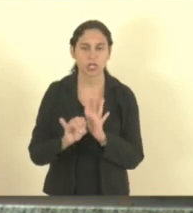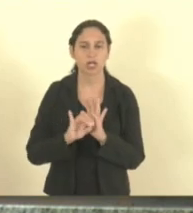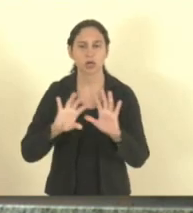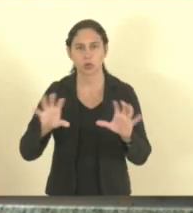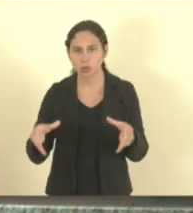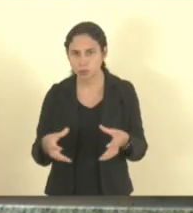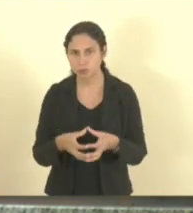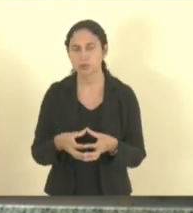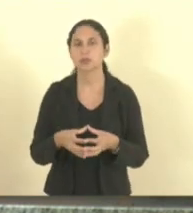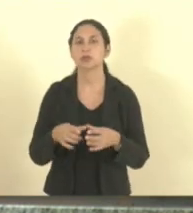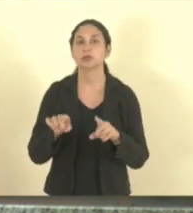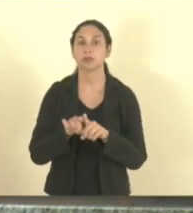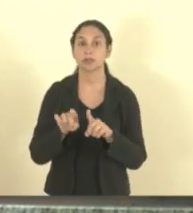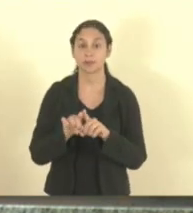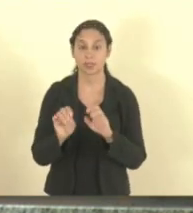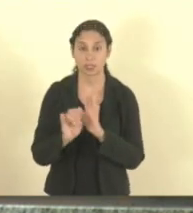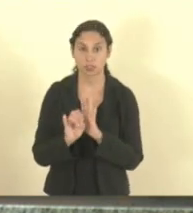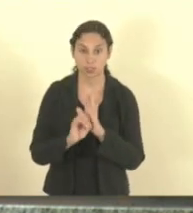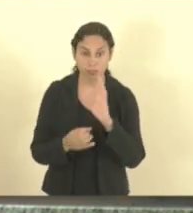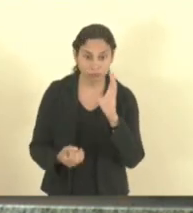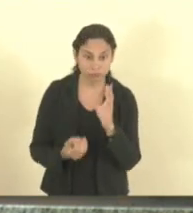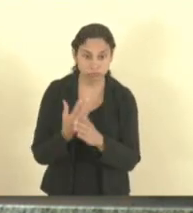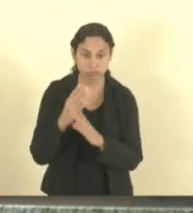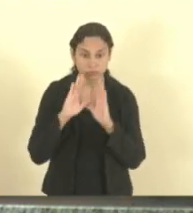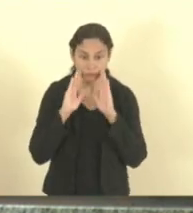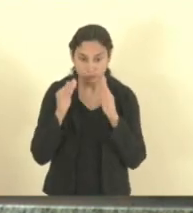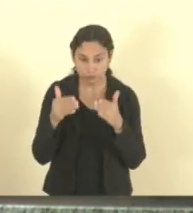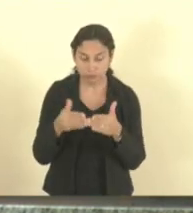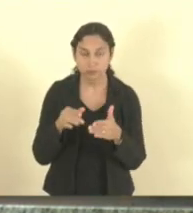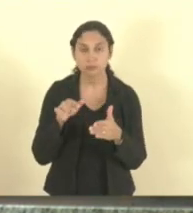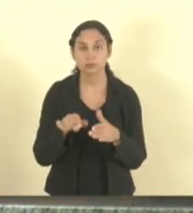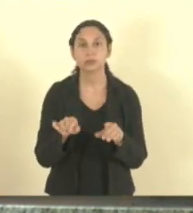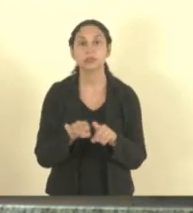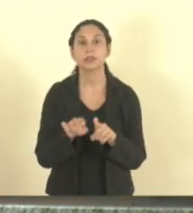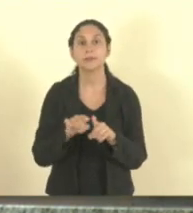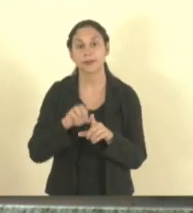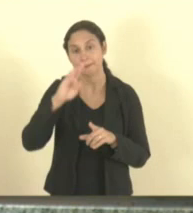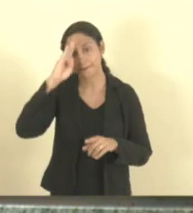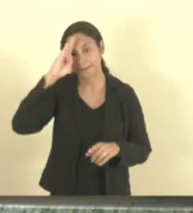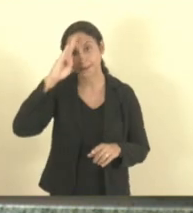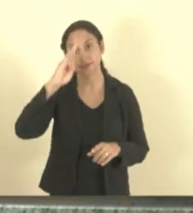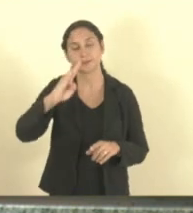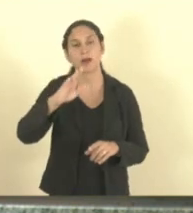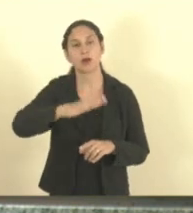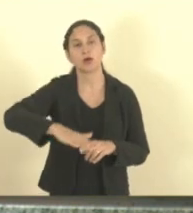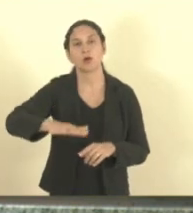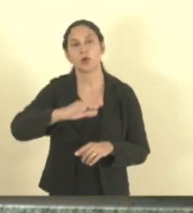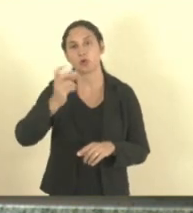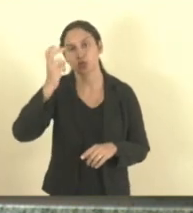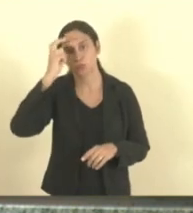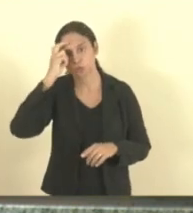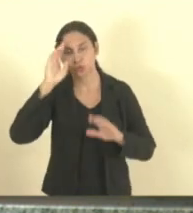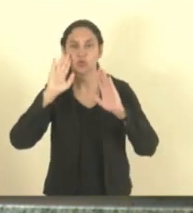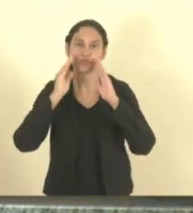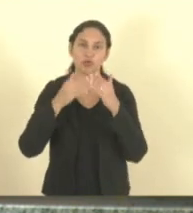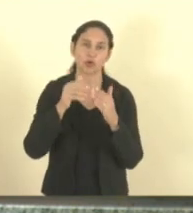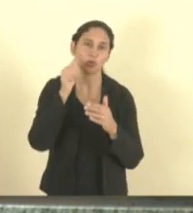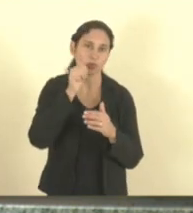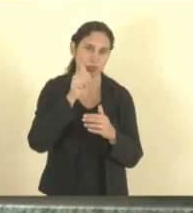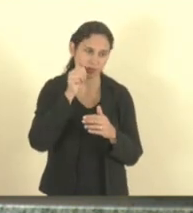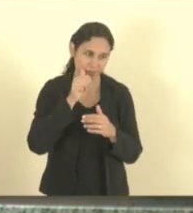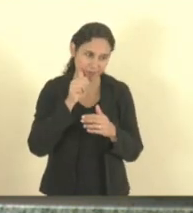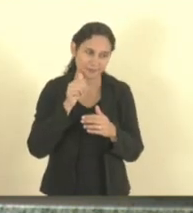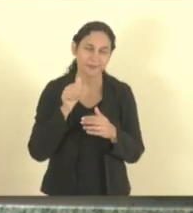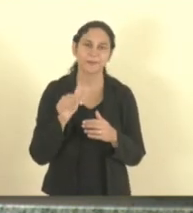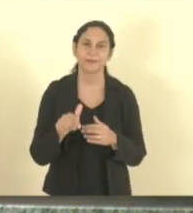criação de editais específicos e prioridade para a iniciativa cultural promovida para mulheres, tendo em vista